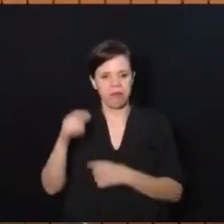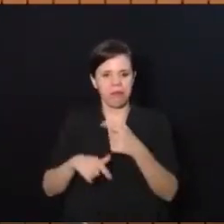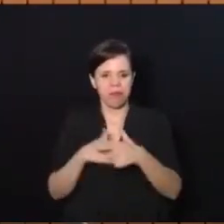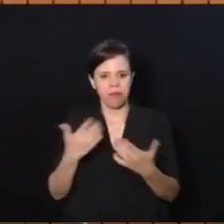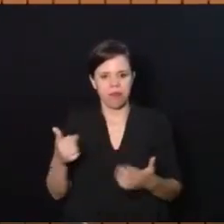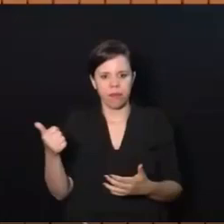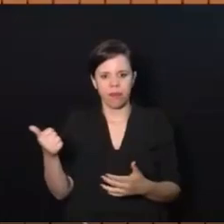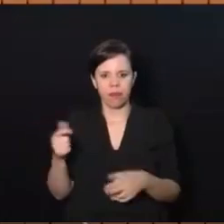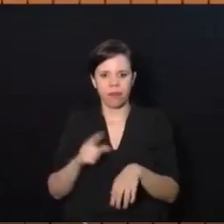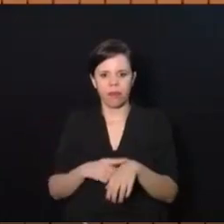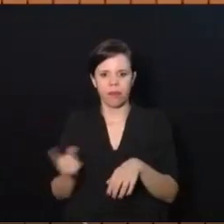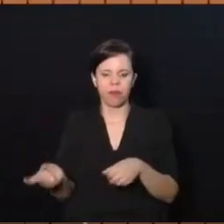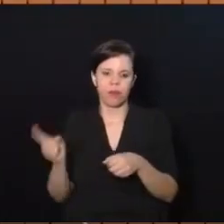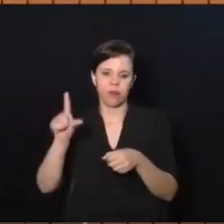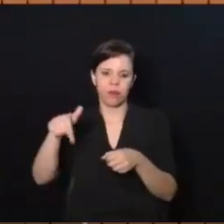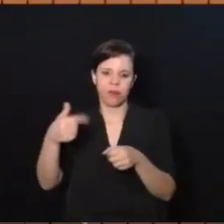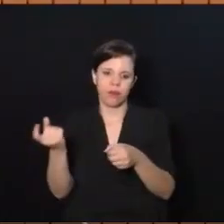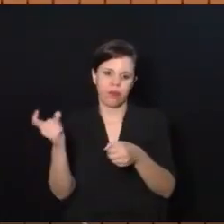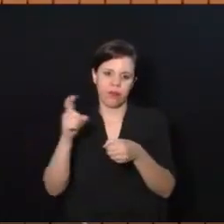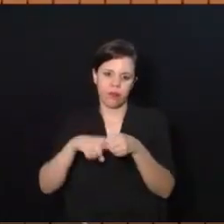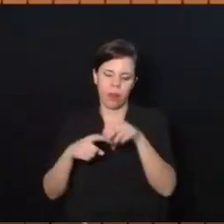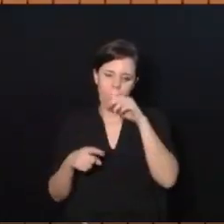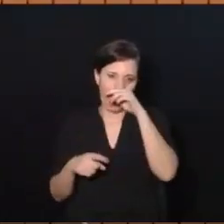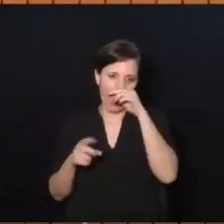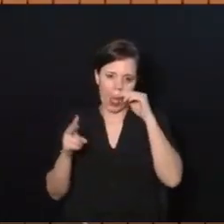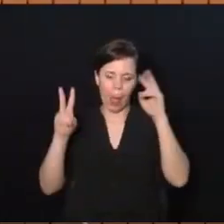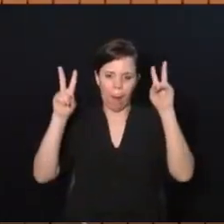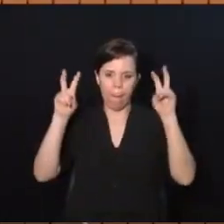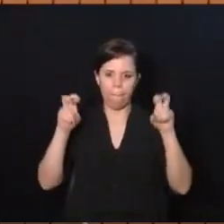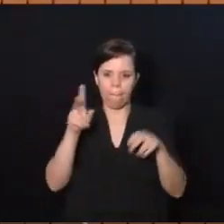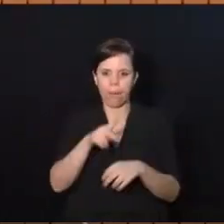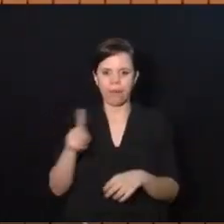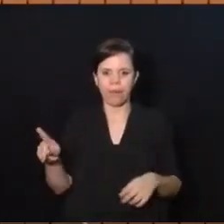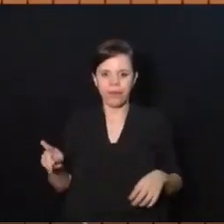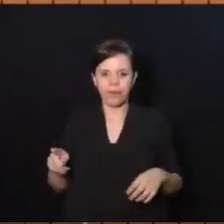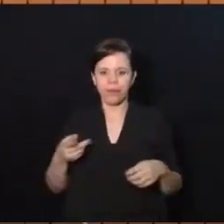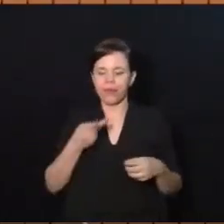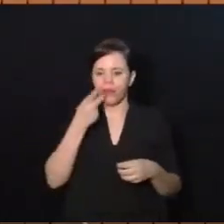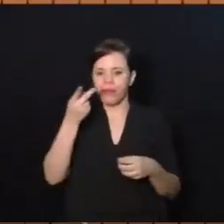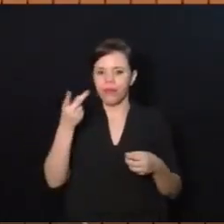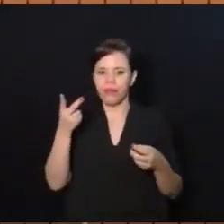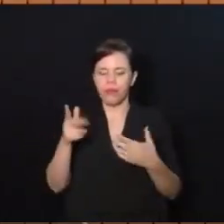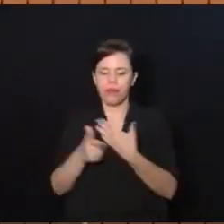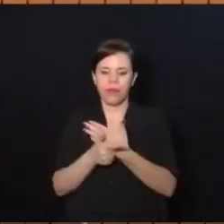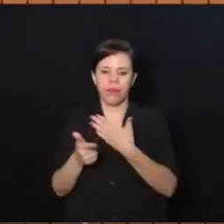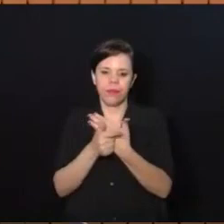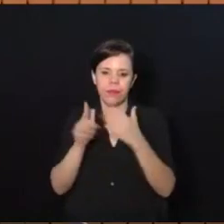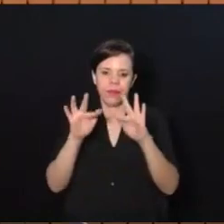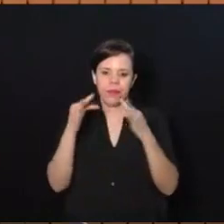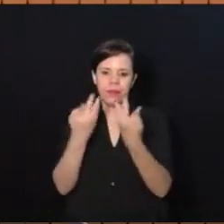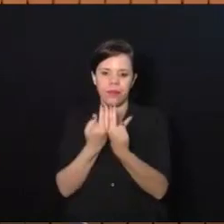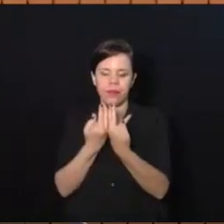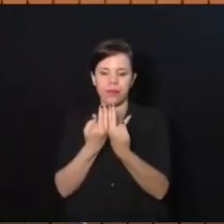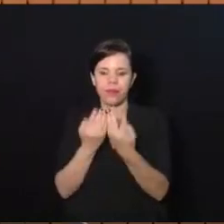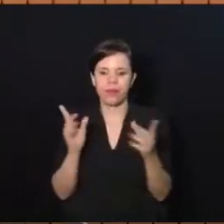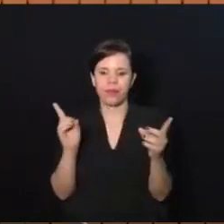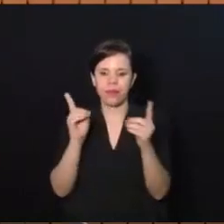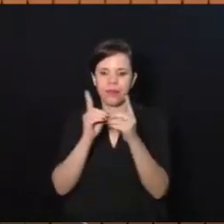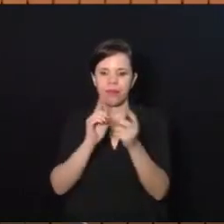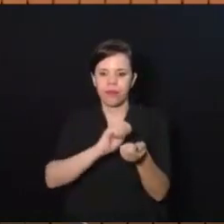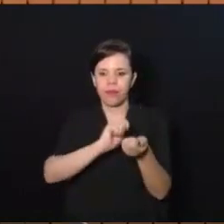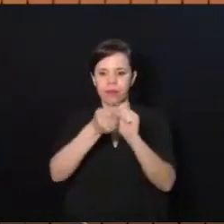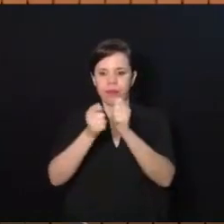porque depois ele volta a falar com a gente sobre um outro tema, o professor Wagner vai falar sobre o papel da família e dos serviços de